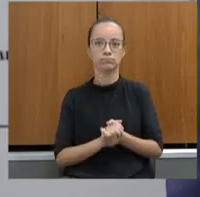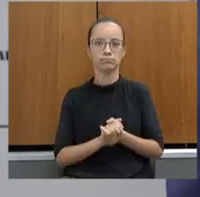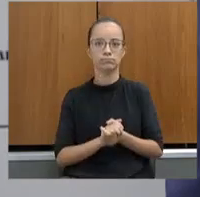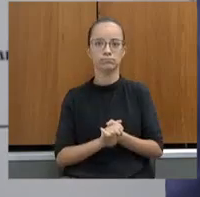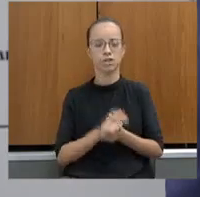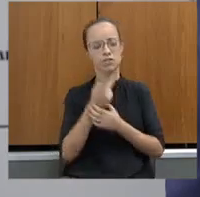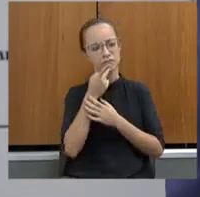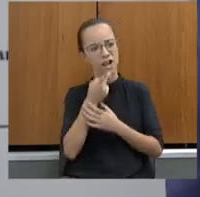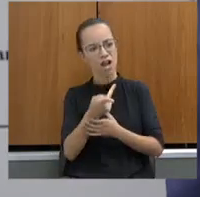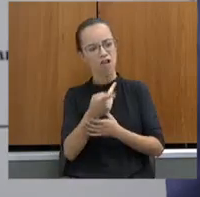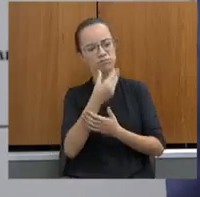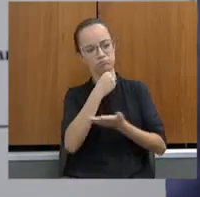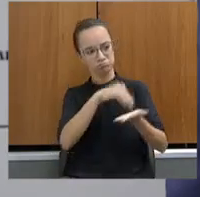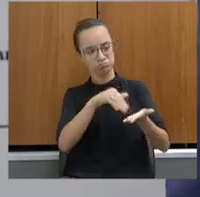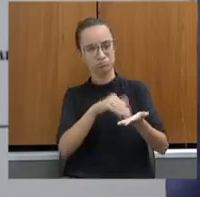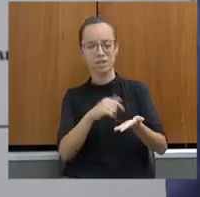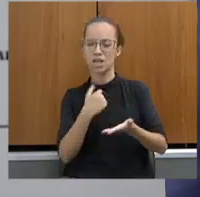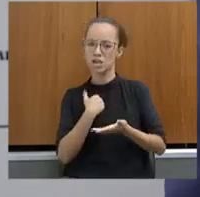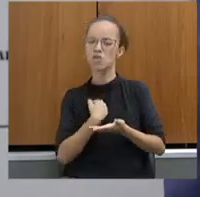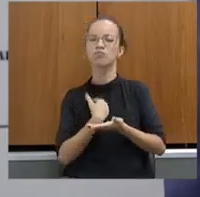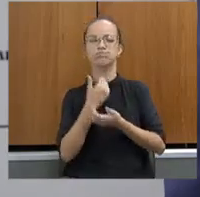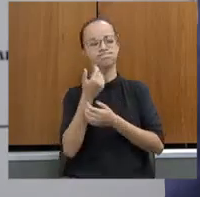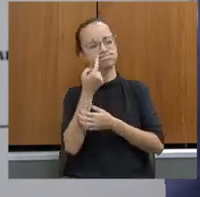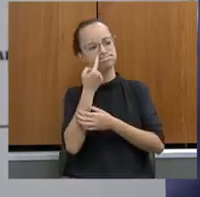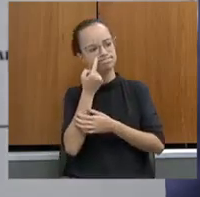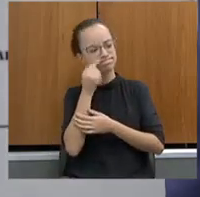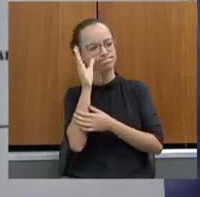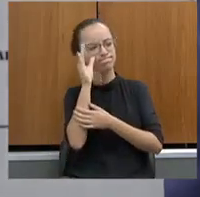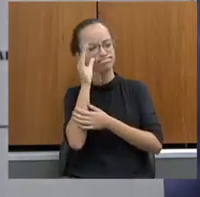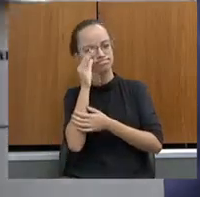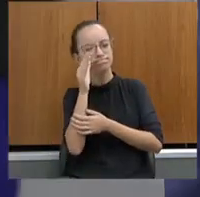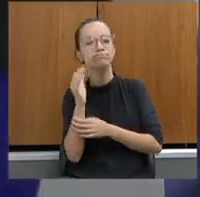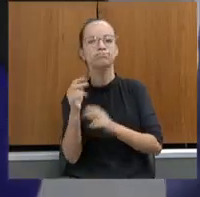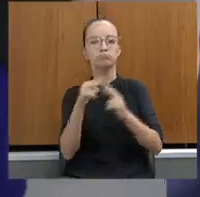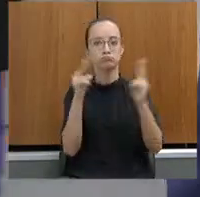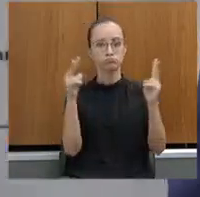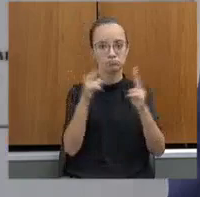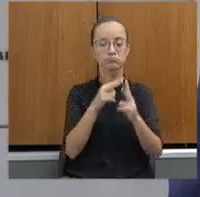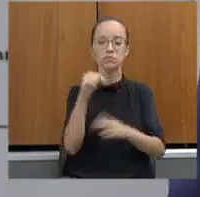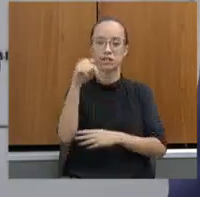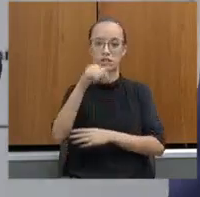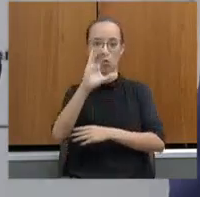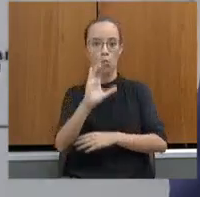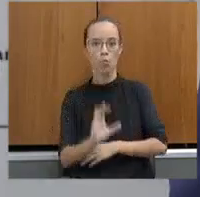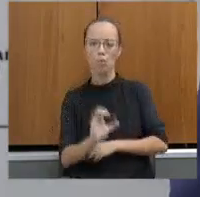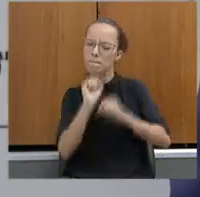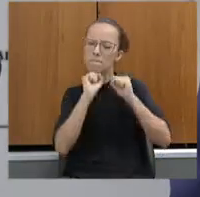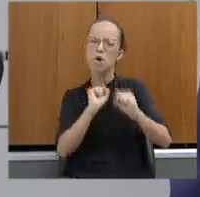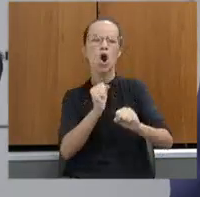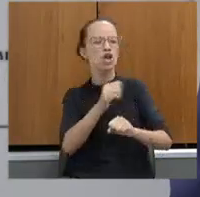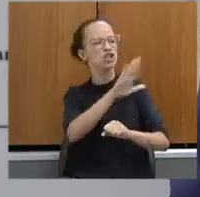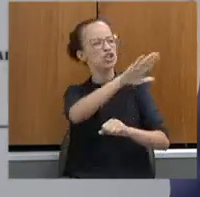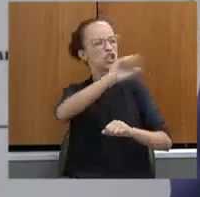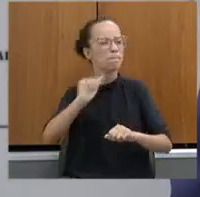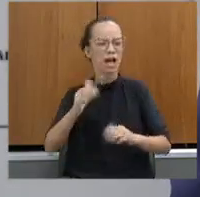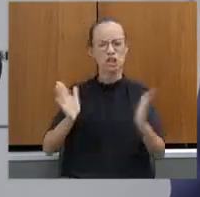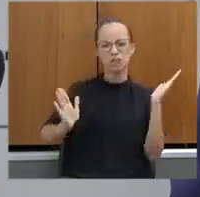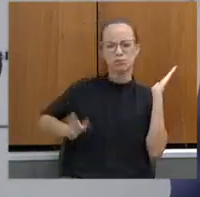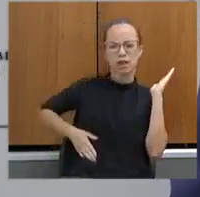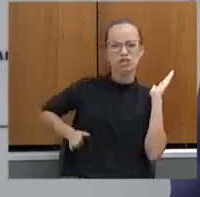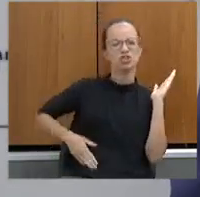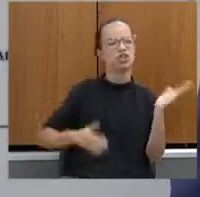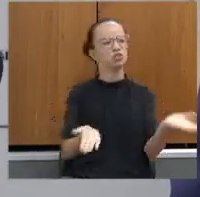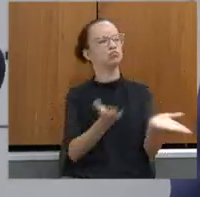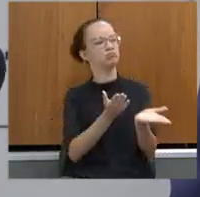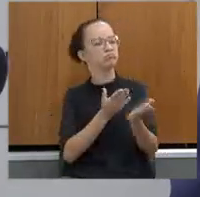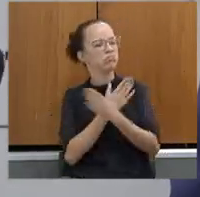Dizer, secretário, que eu estive acompanhando a reunião e que aqui nessa comissão pode chamar de preso, pode chamar de bandido, pode chamar de